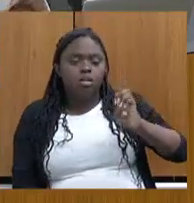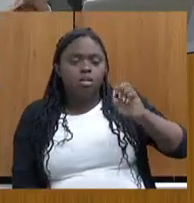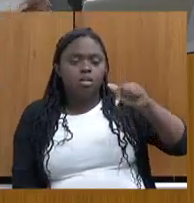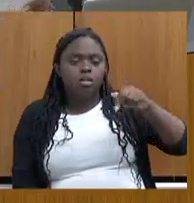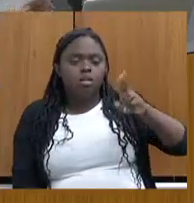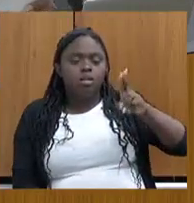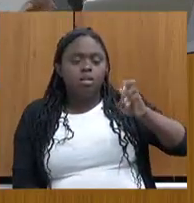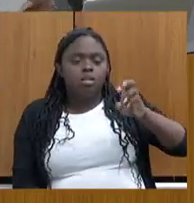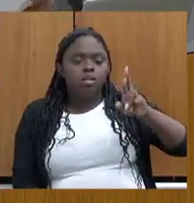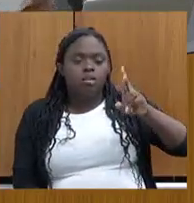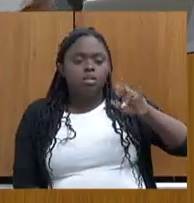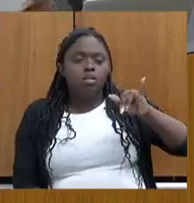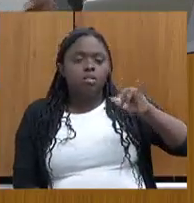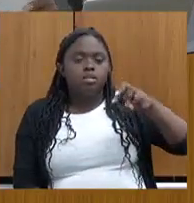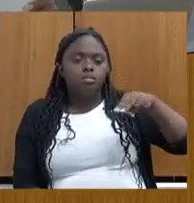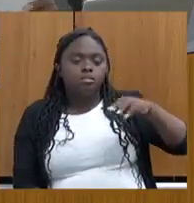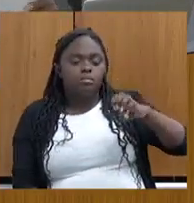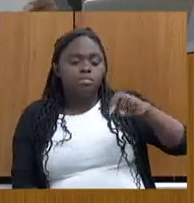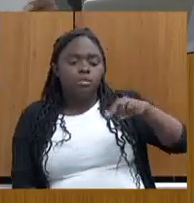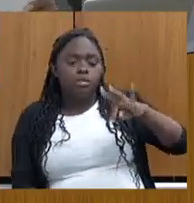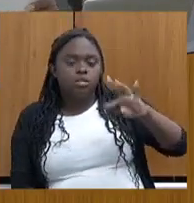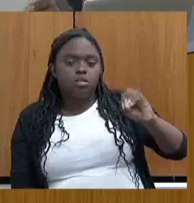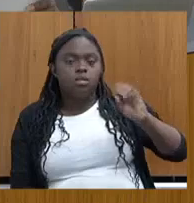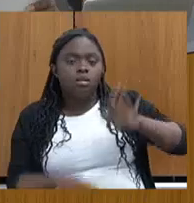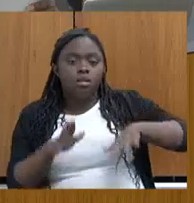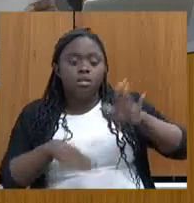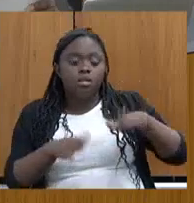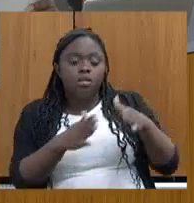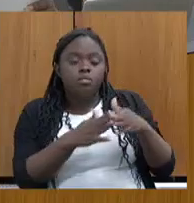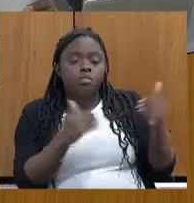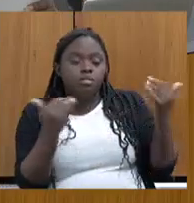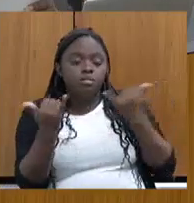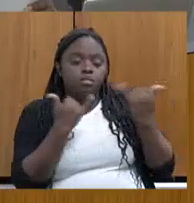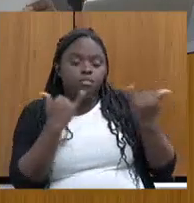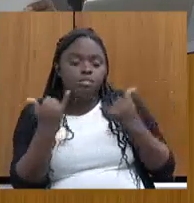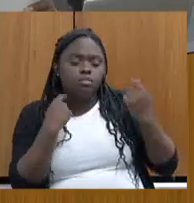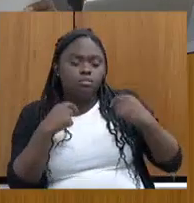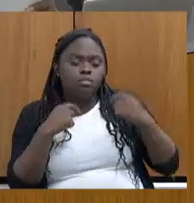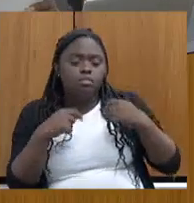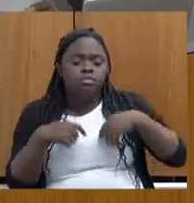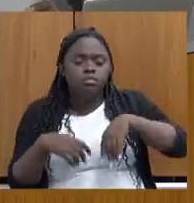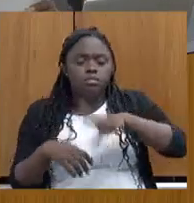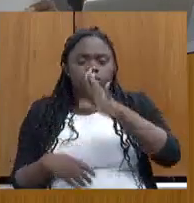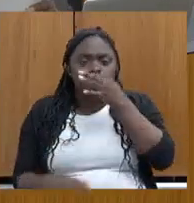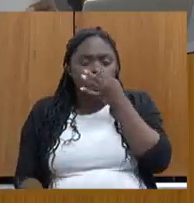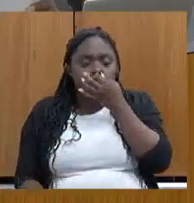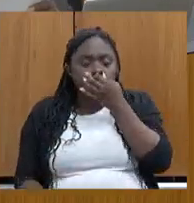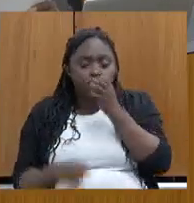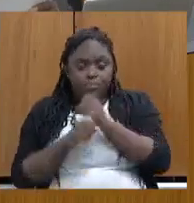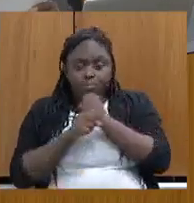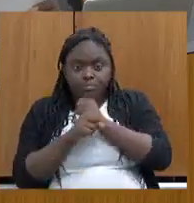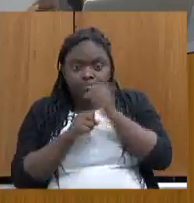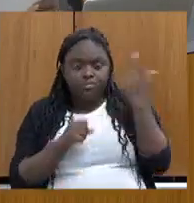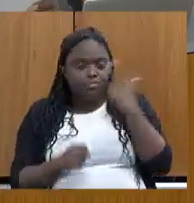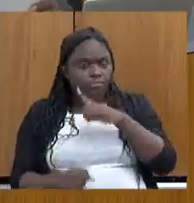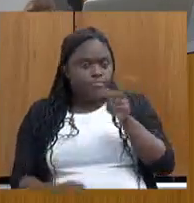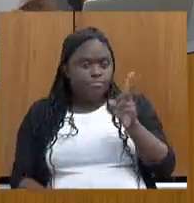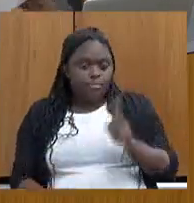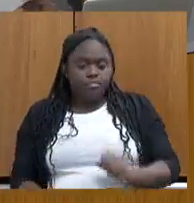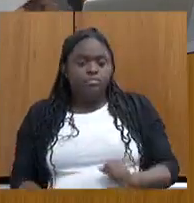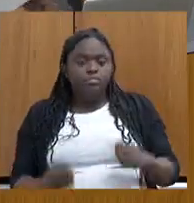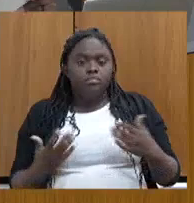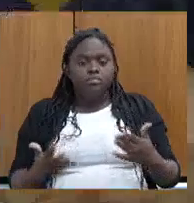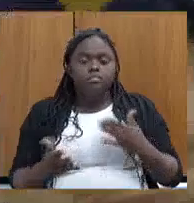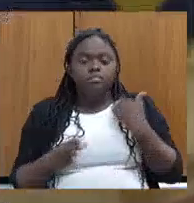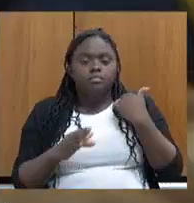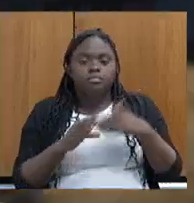também, porque os requerimentos, às vezes, é pedido de informação, tem que passar em plenário. Então, esse ano, nós não conseguimos mais passar em plenário. Então, eu vou